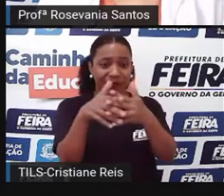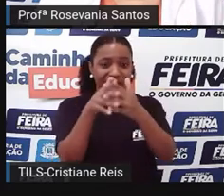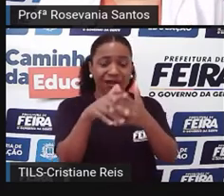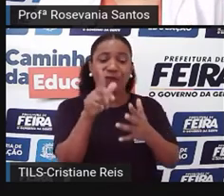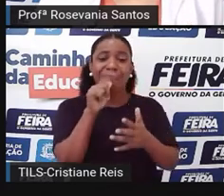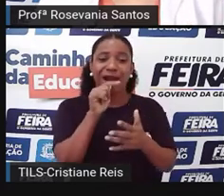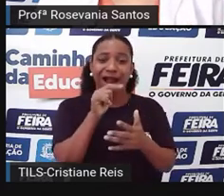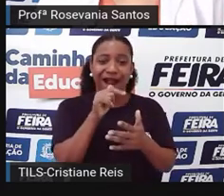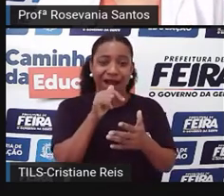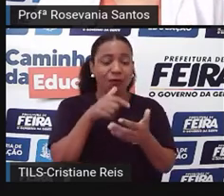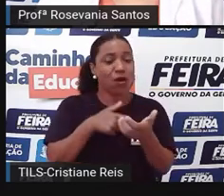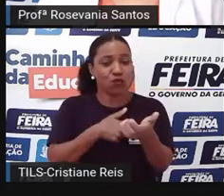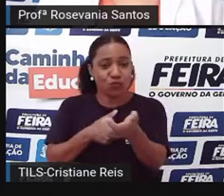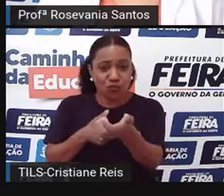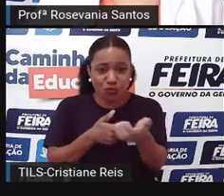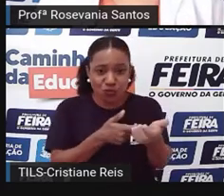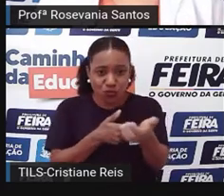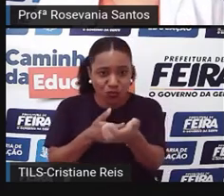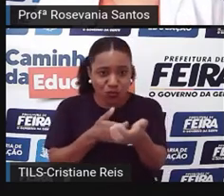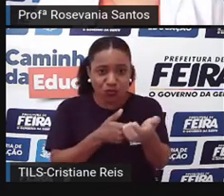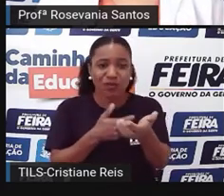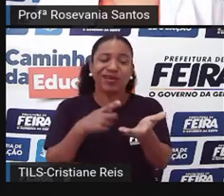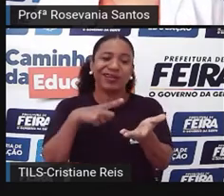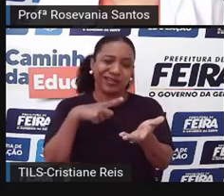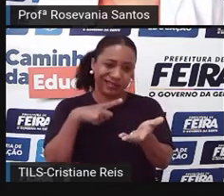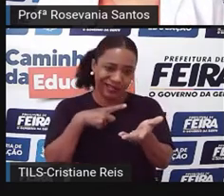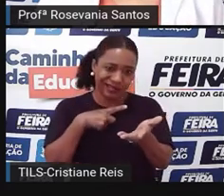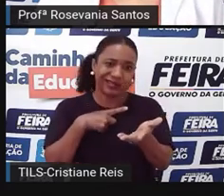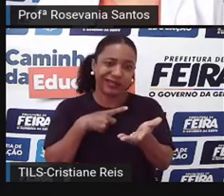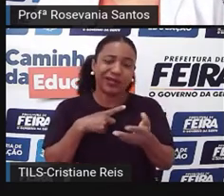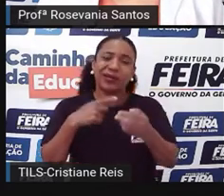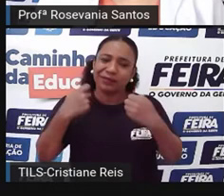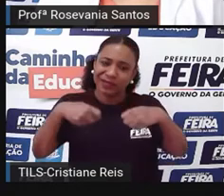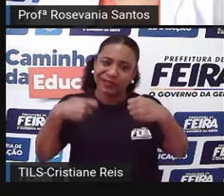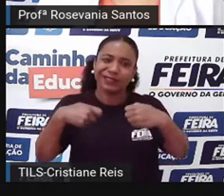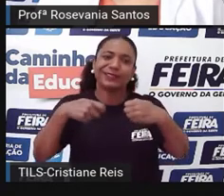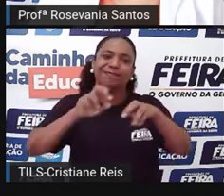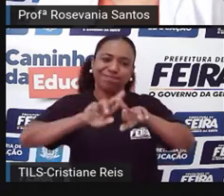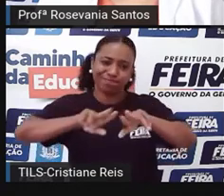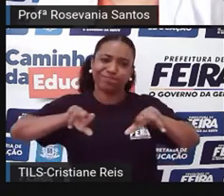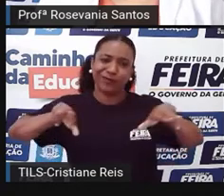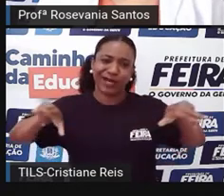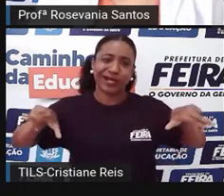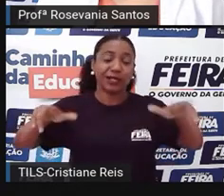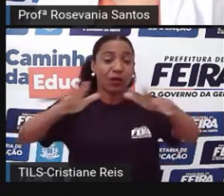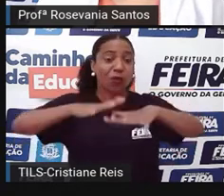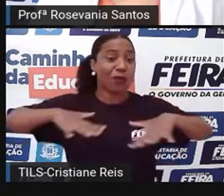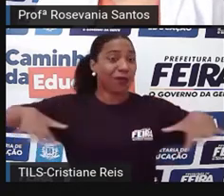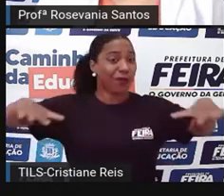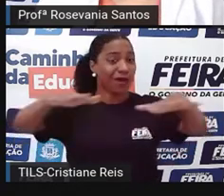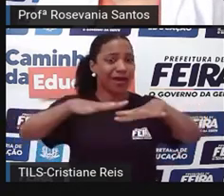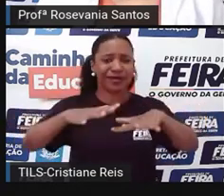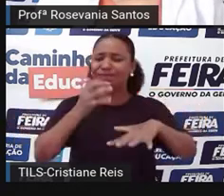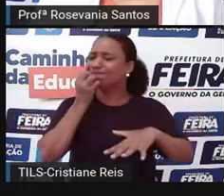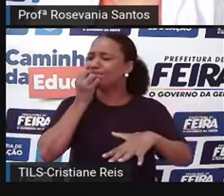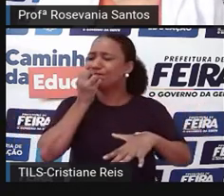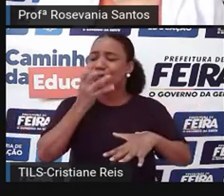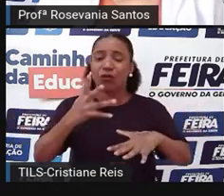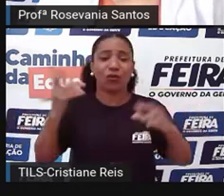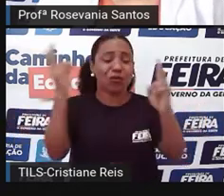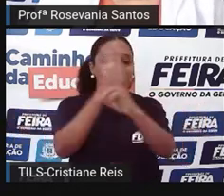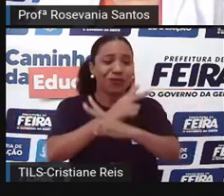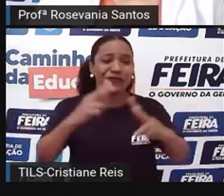série de coisas. E a gente tem aqui, né, uma área enorme com vento, com sol, e que poderia se utilizar